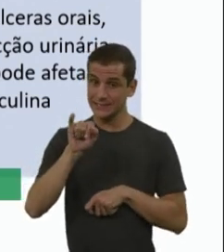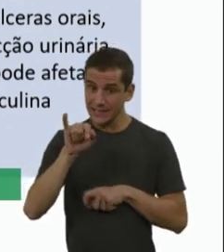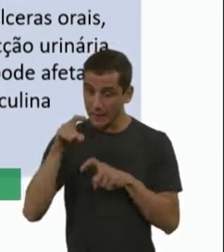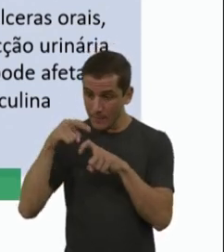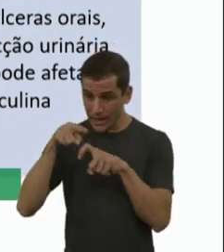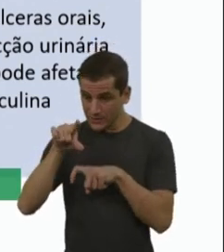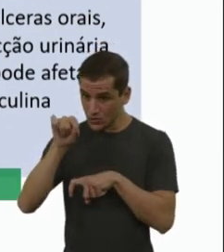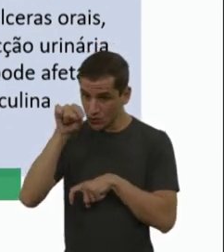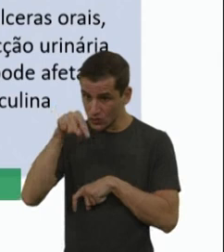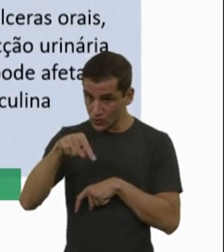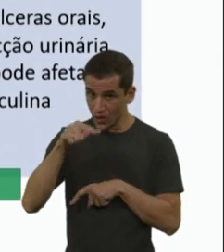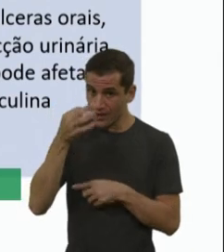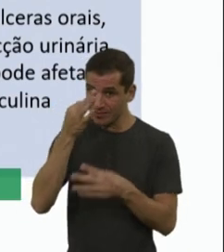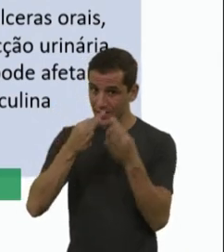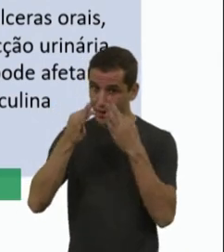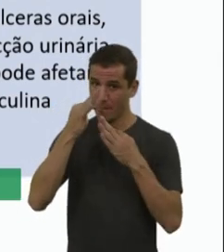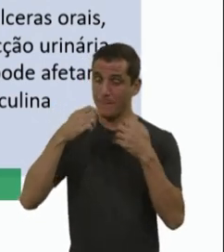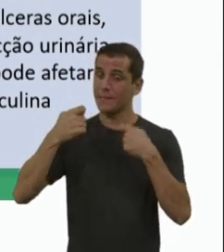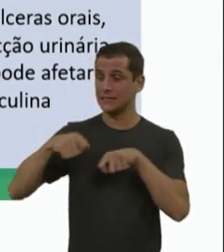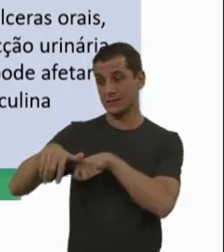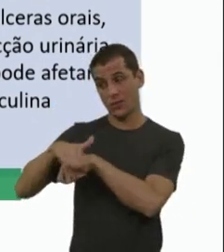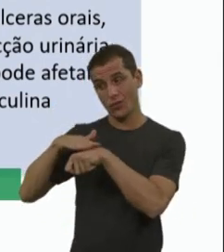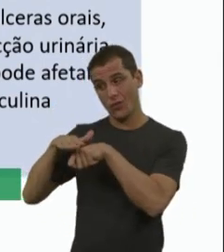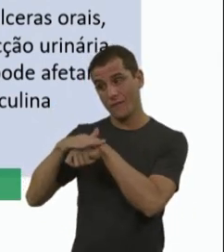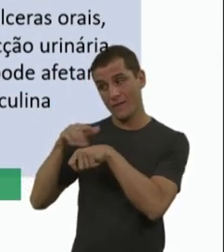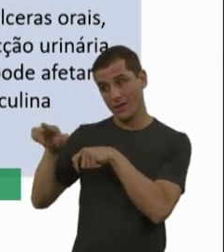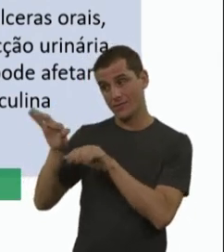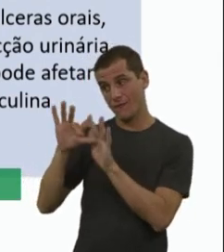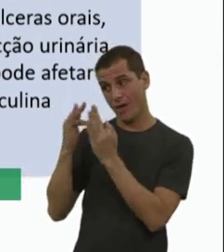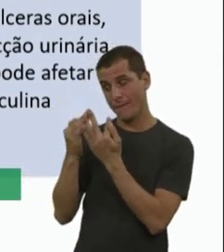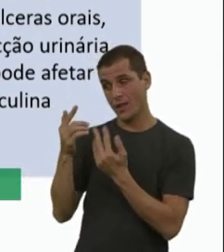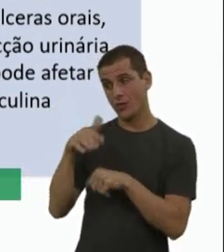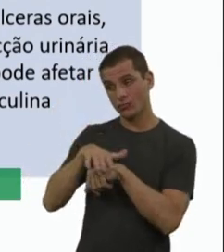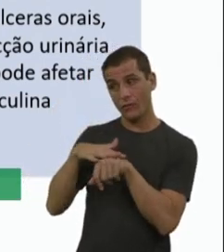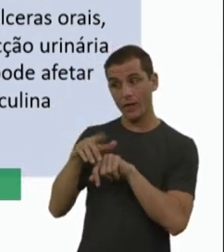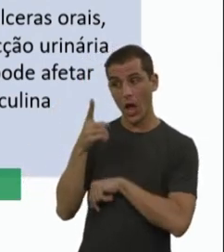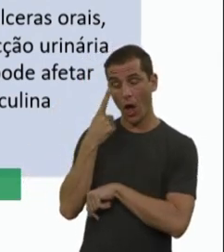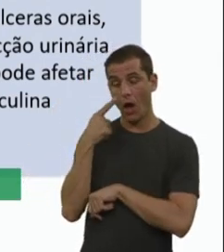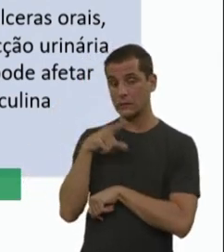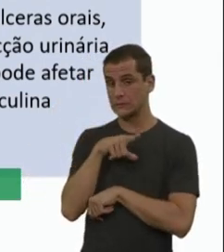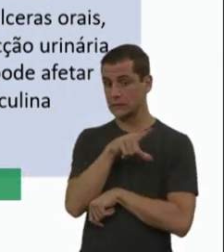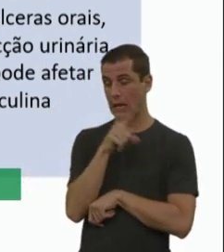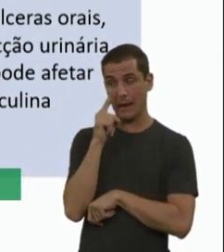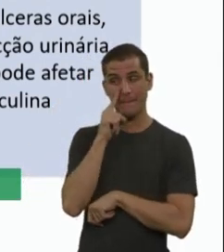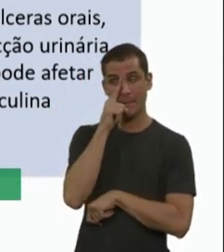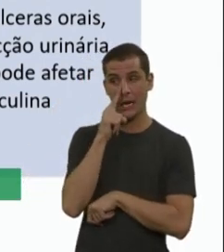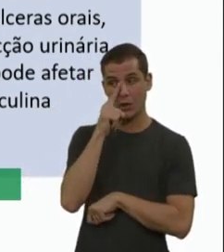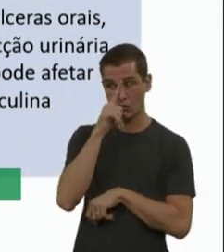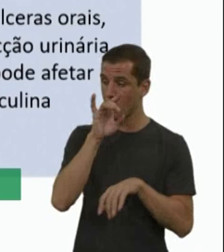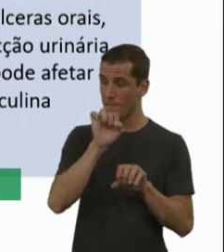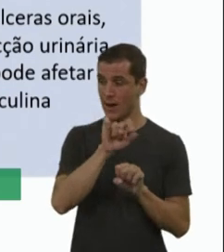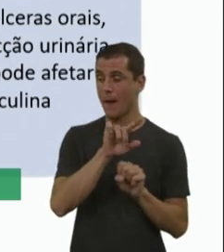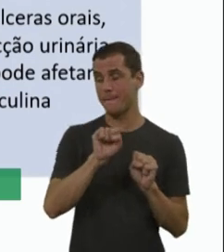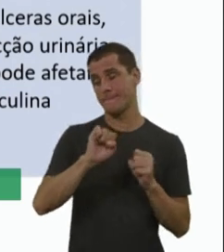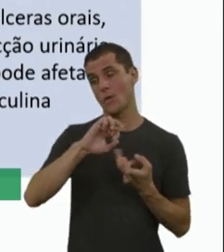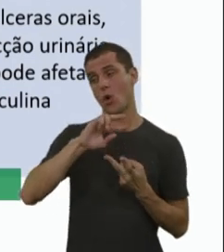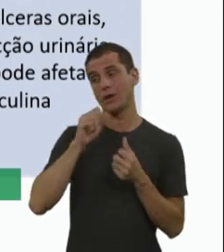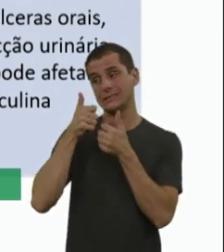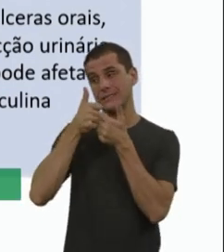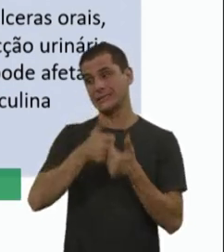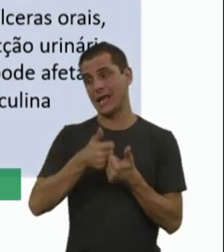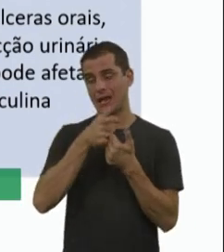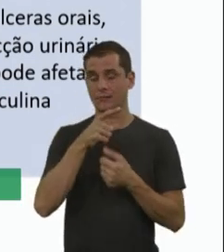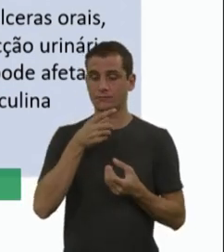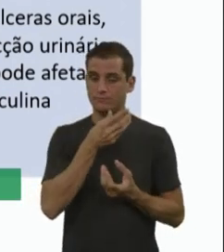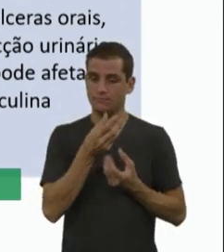ter, conversar muito bem com a família sobre os riscos e da necessidade da gente fazer um segmento bem de perto, né, com os exames.